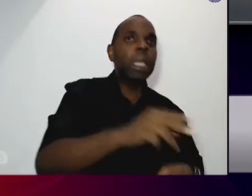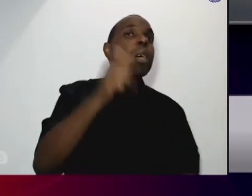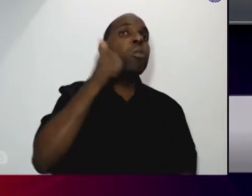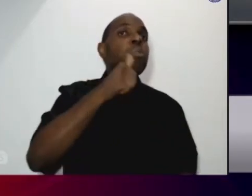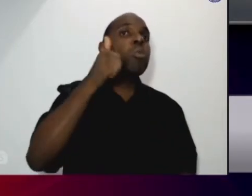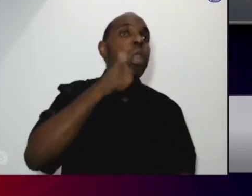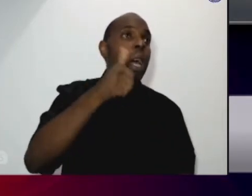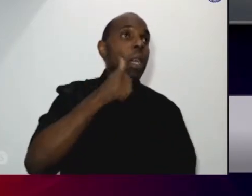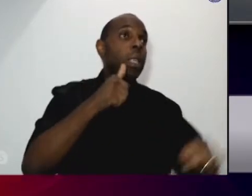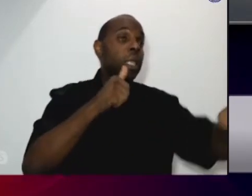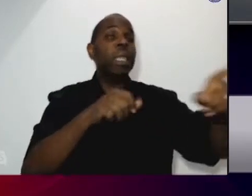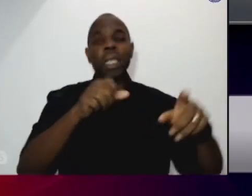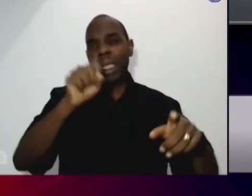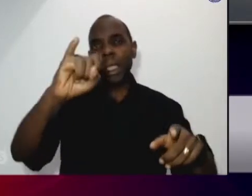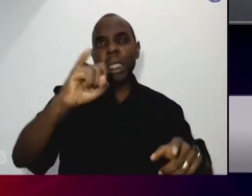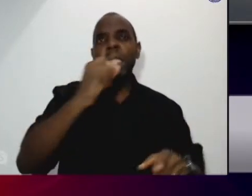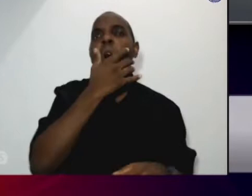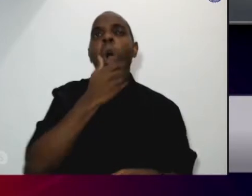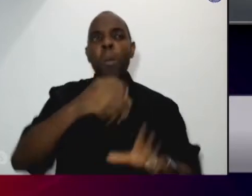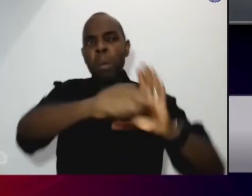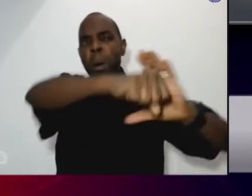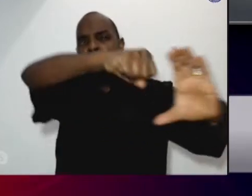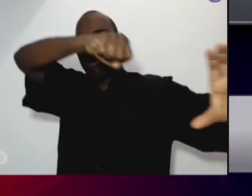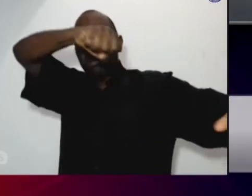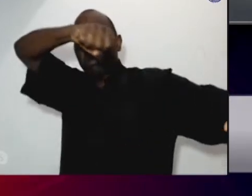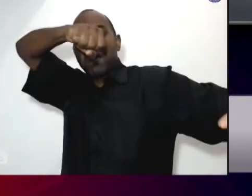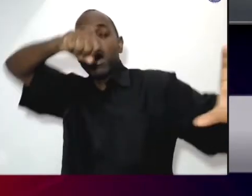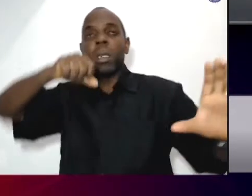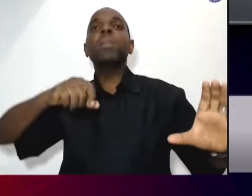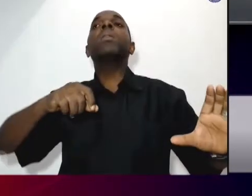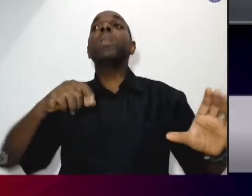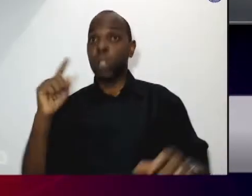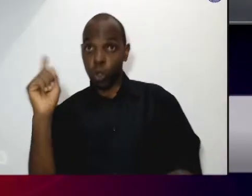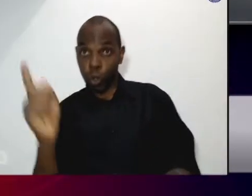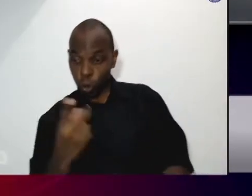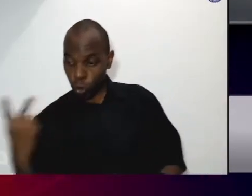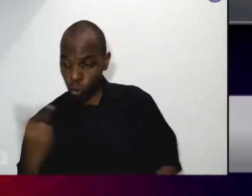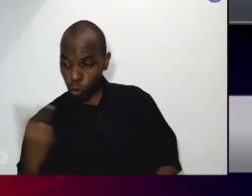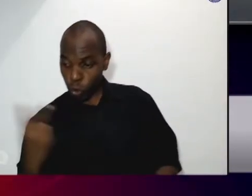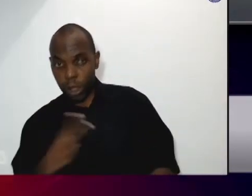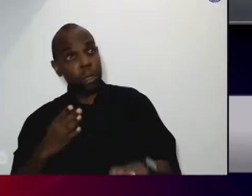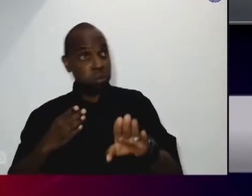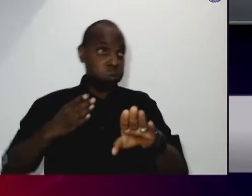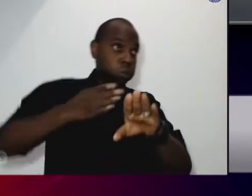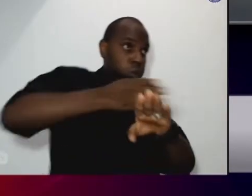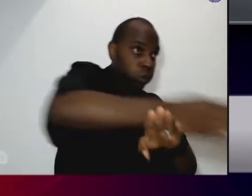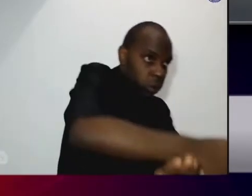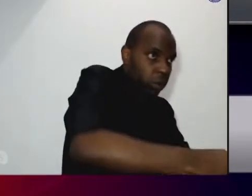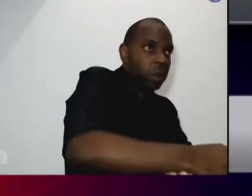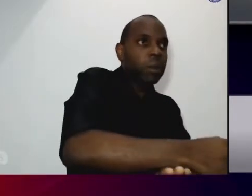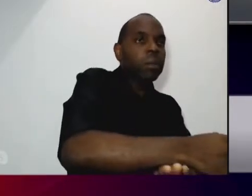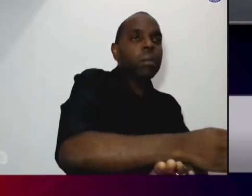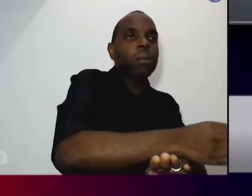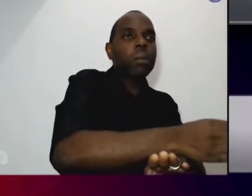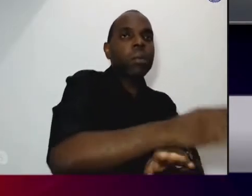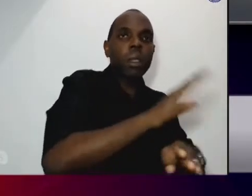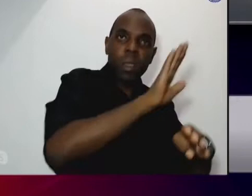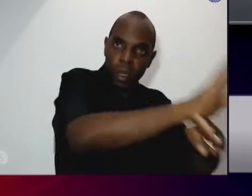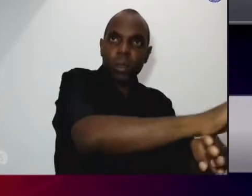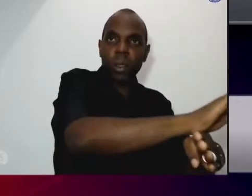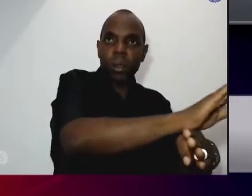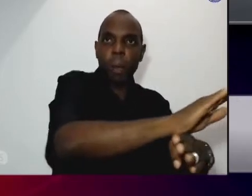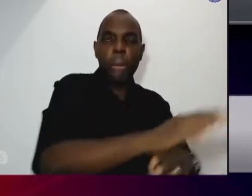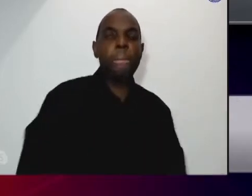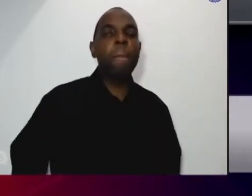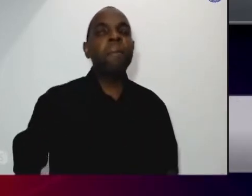doméstica. Então quando há uma ocorrência uma violência que a mulher